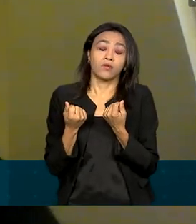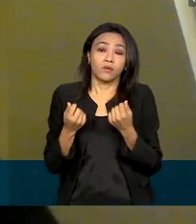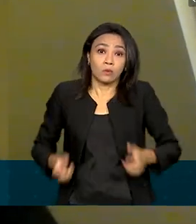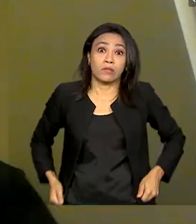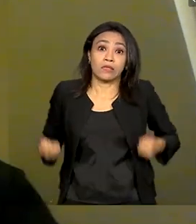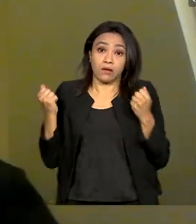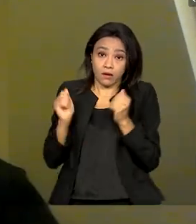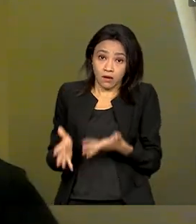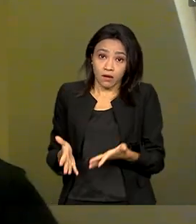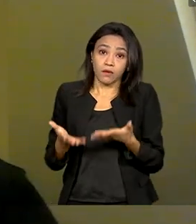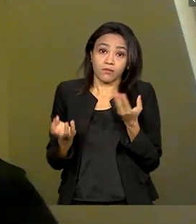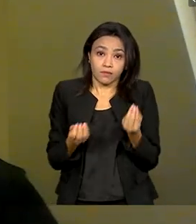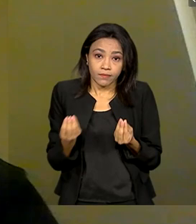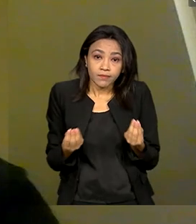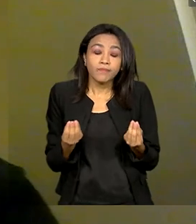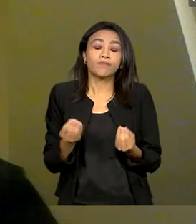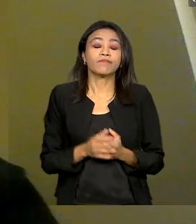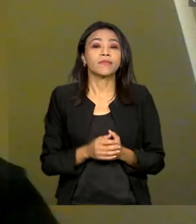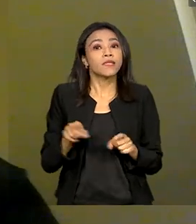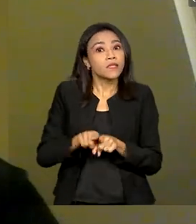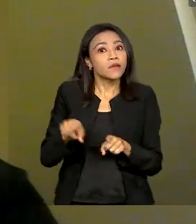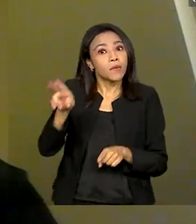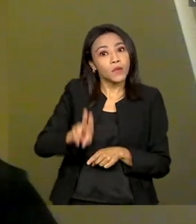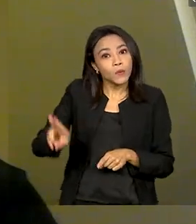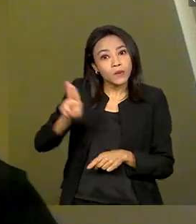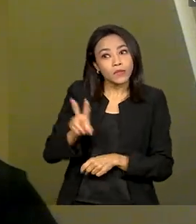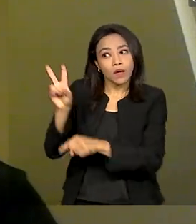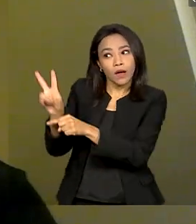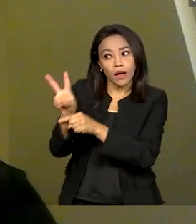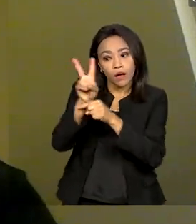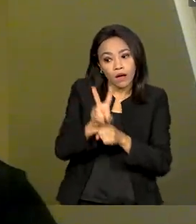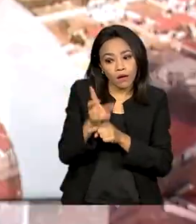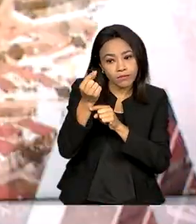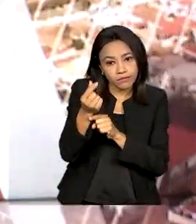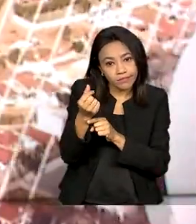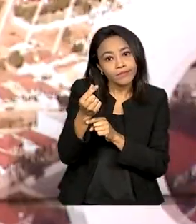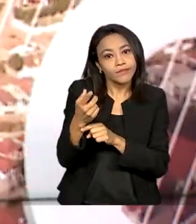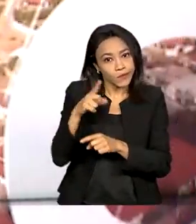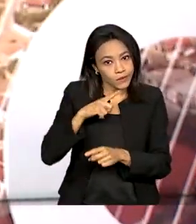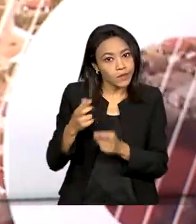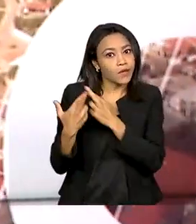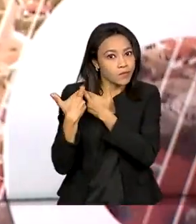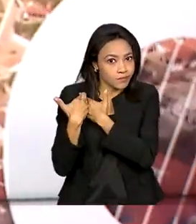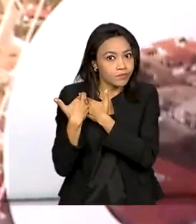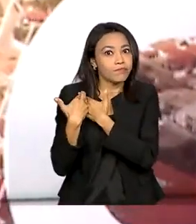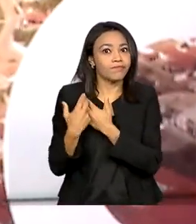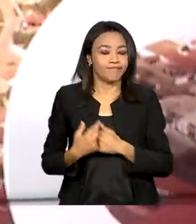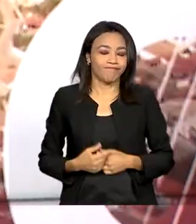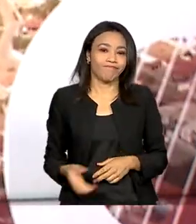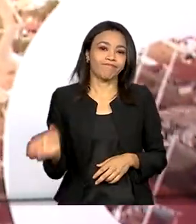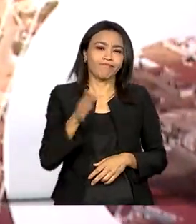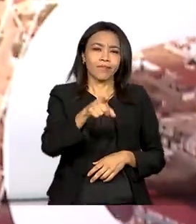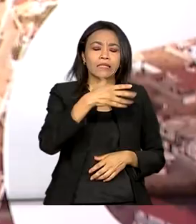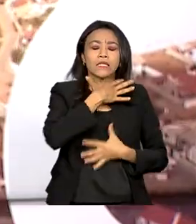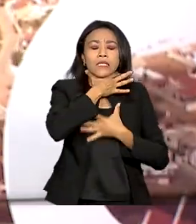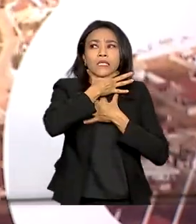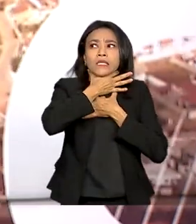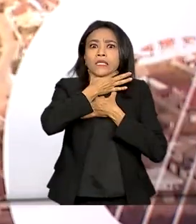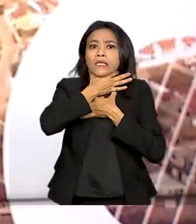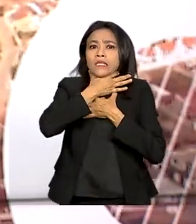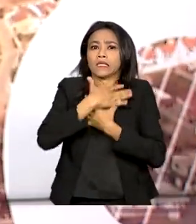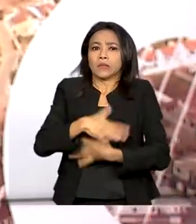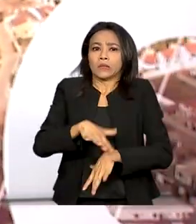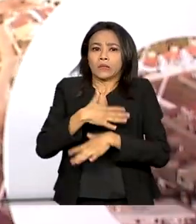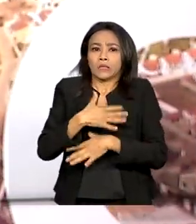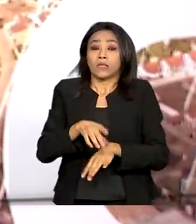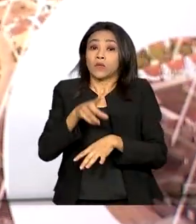seus gastos e como usar o crédito de maneira responsável. E para quem está super endividado, o ideal é